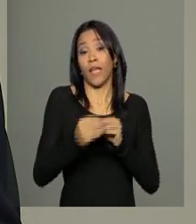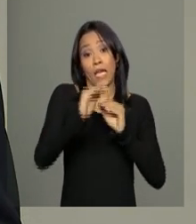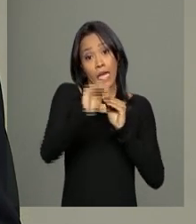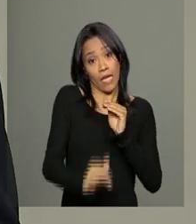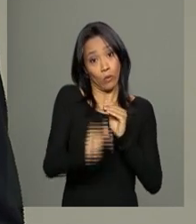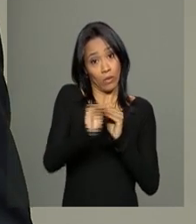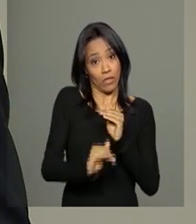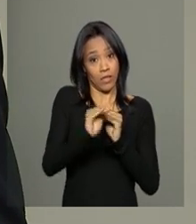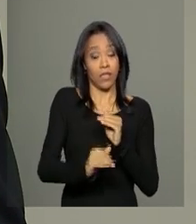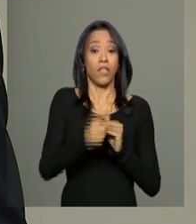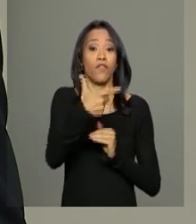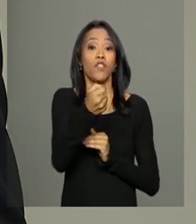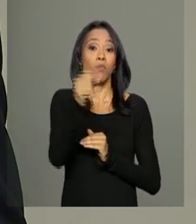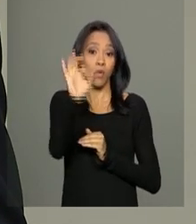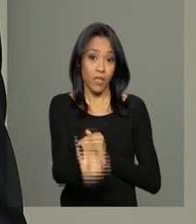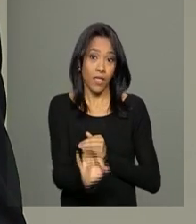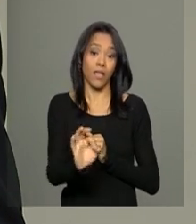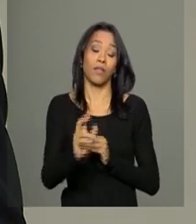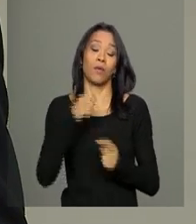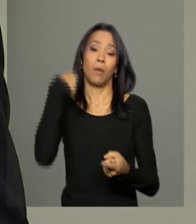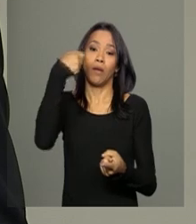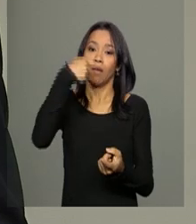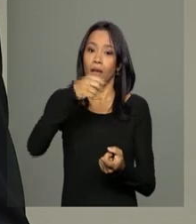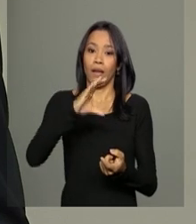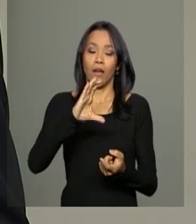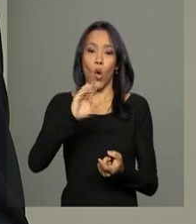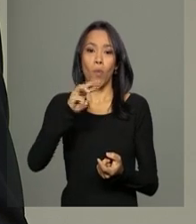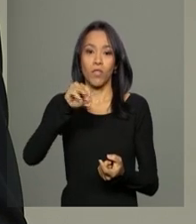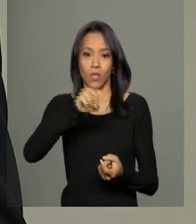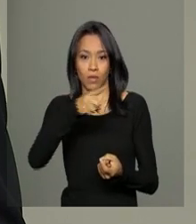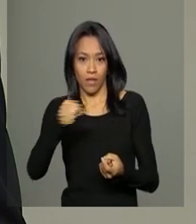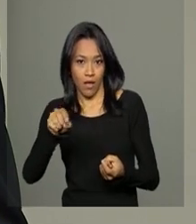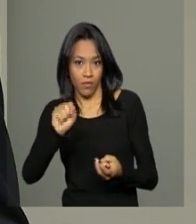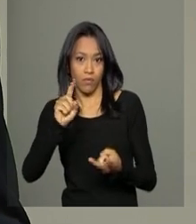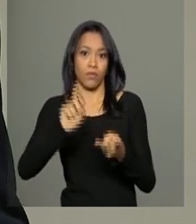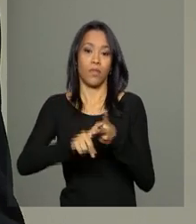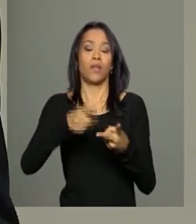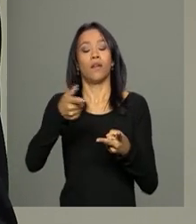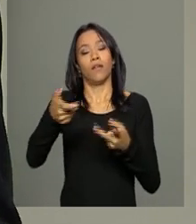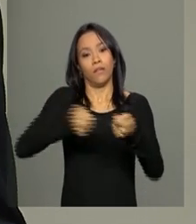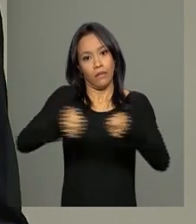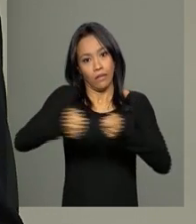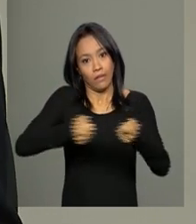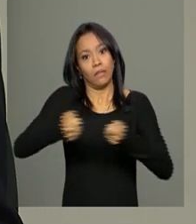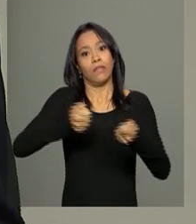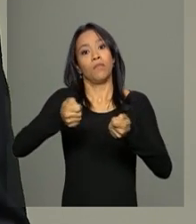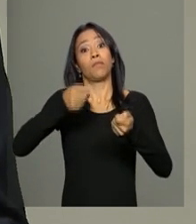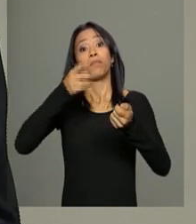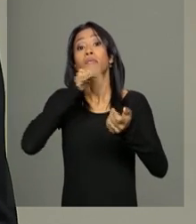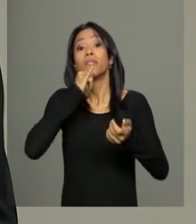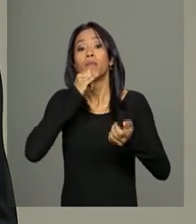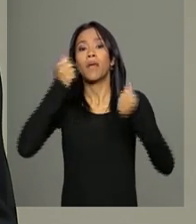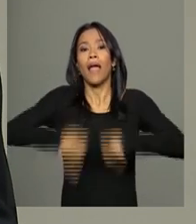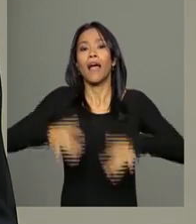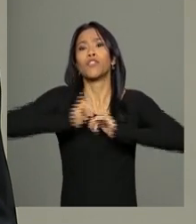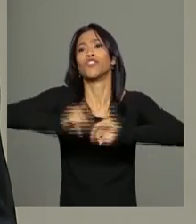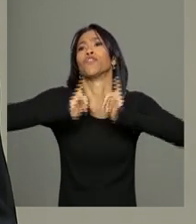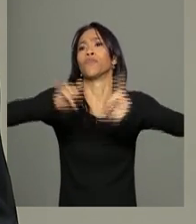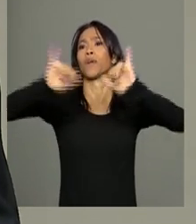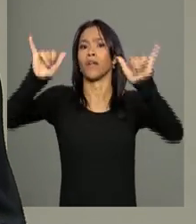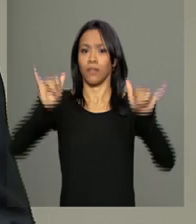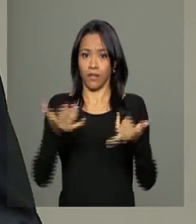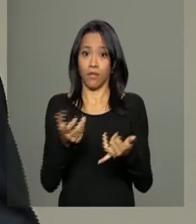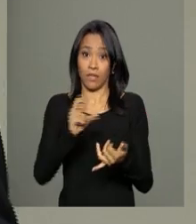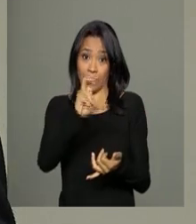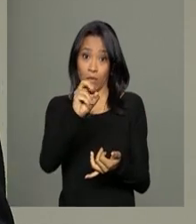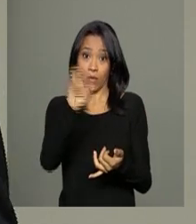% a despesa mensal com cargos comissionados. Devem limitar os gastos com publicidade e propaganda a 50% do que foi